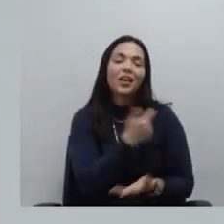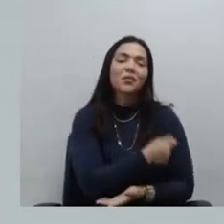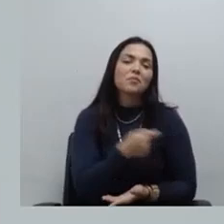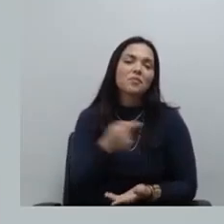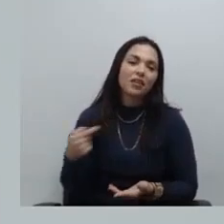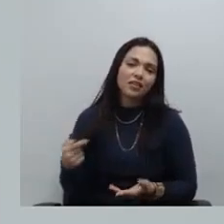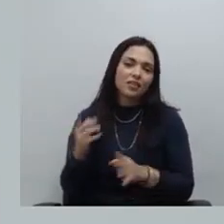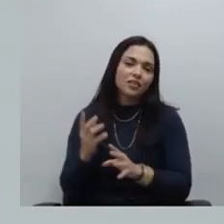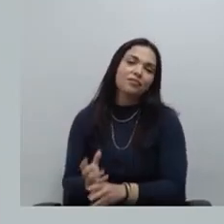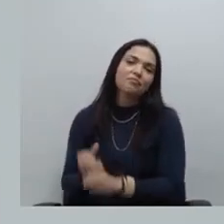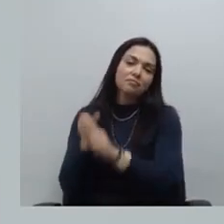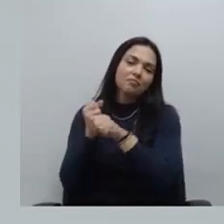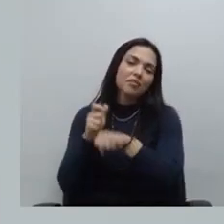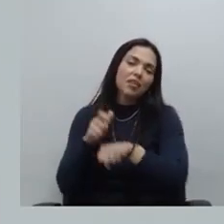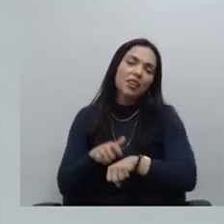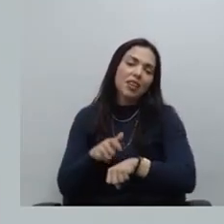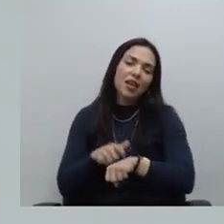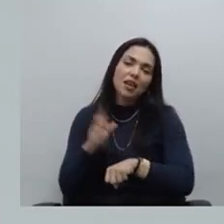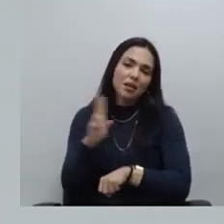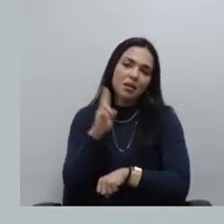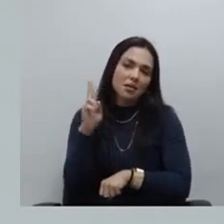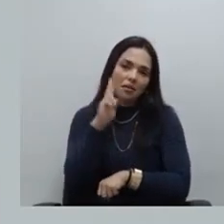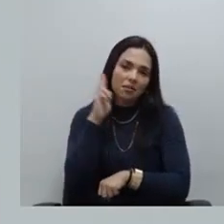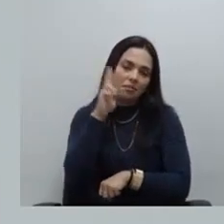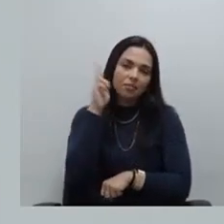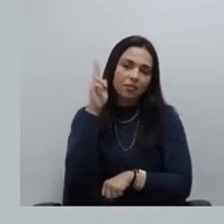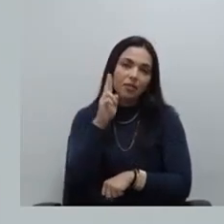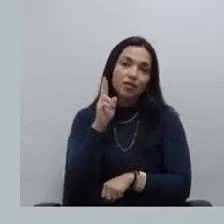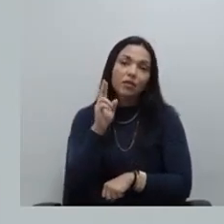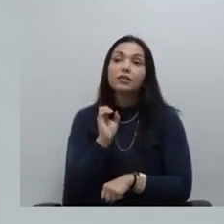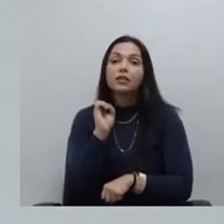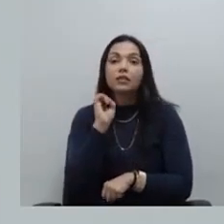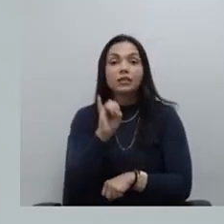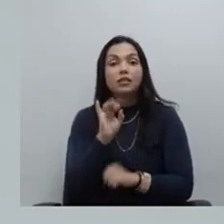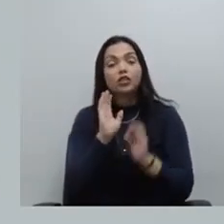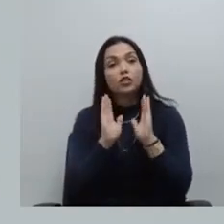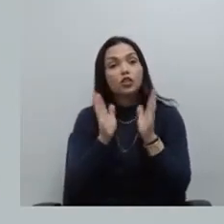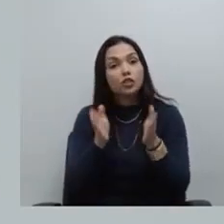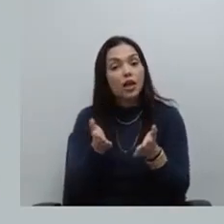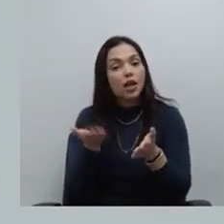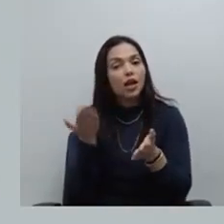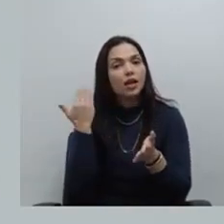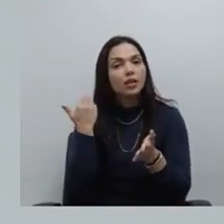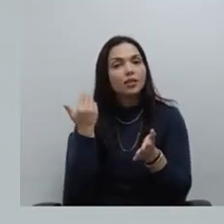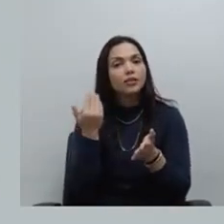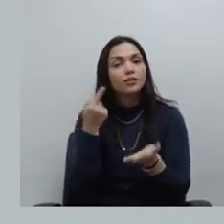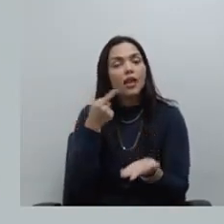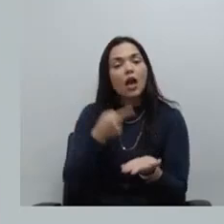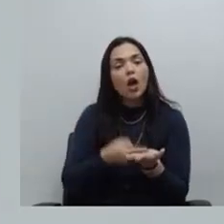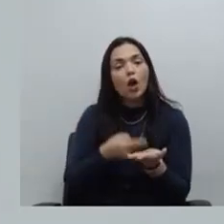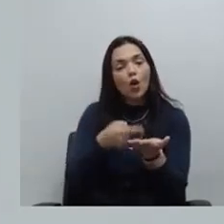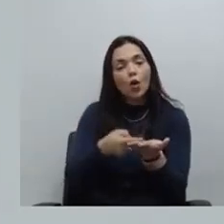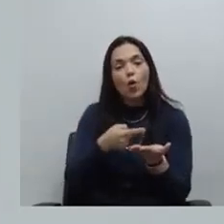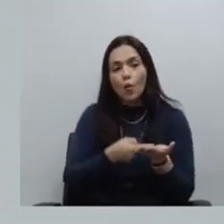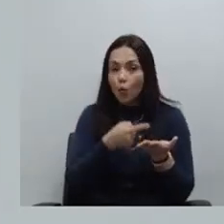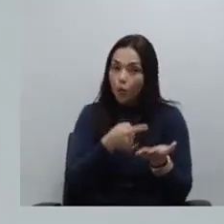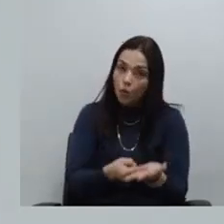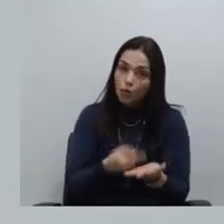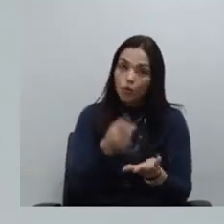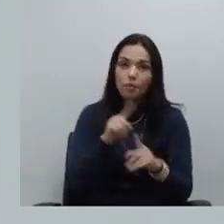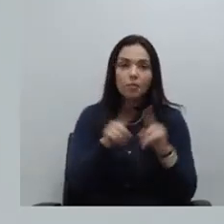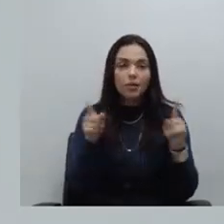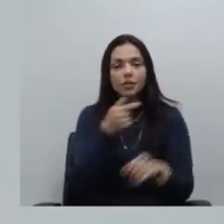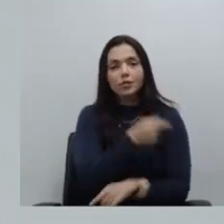tempo suficiente a menos que tenha havido algum tipo de acordo nessas reuniões essa semana em uma semana a Assembleia